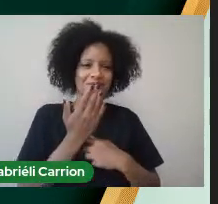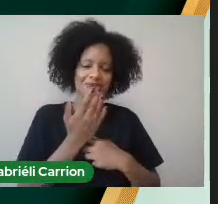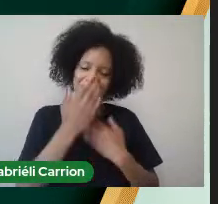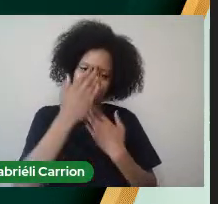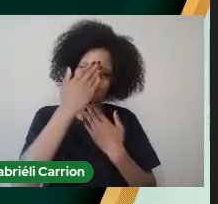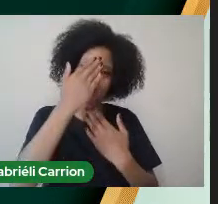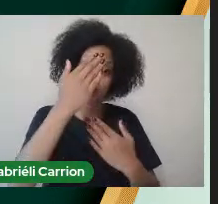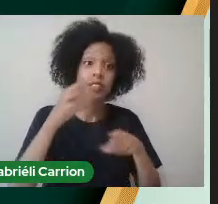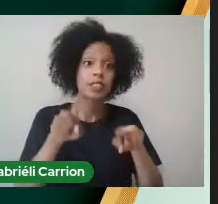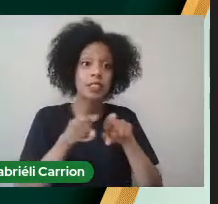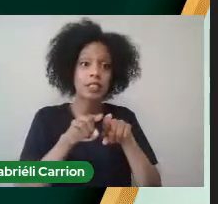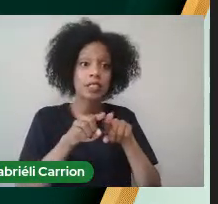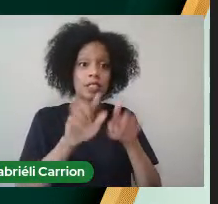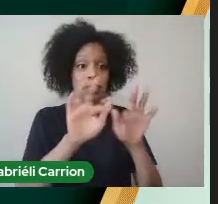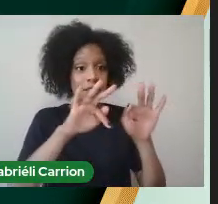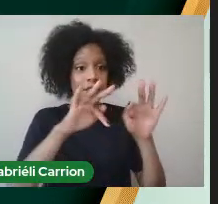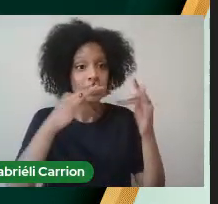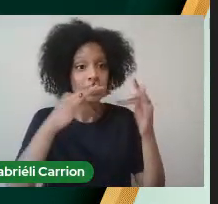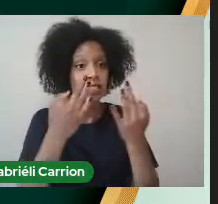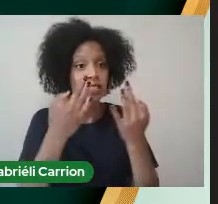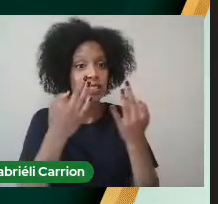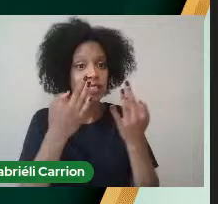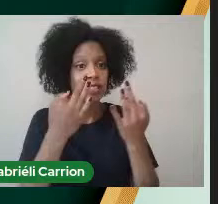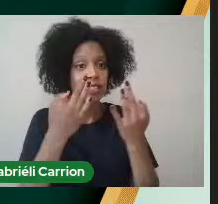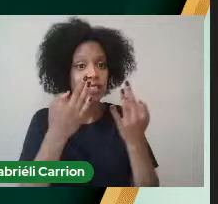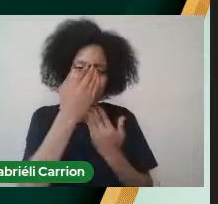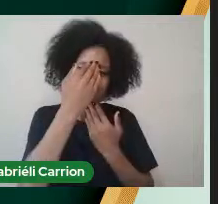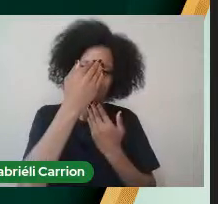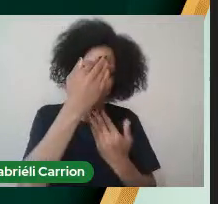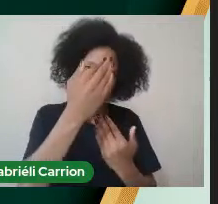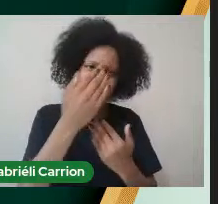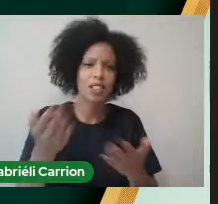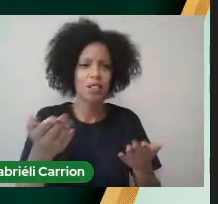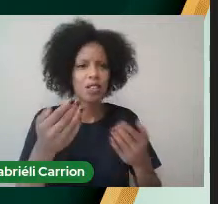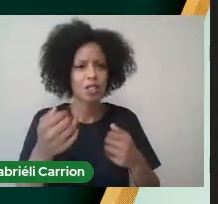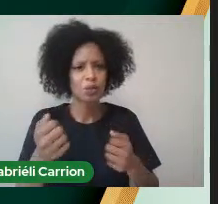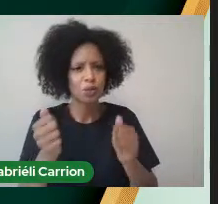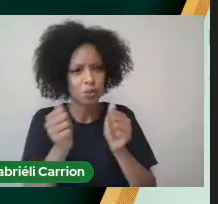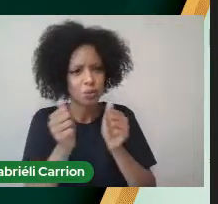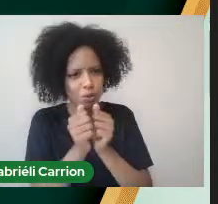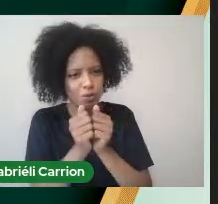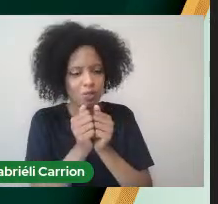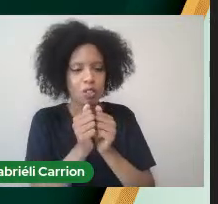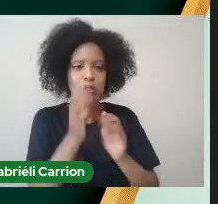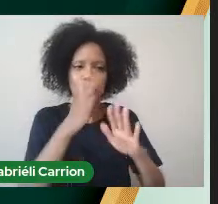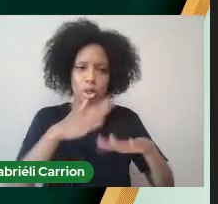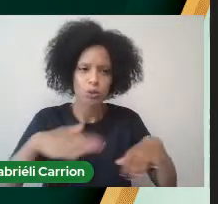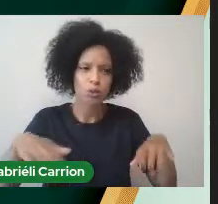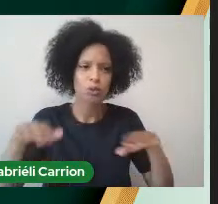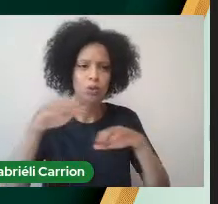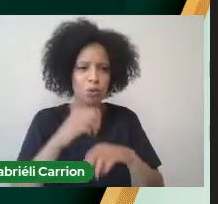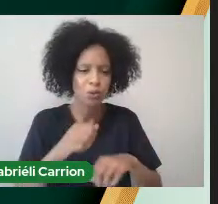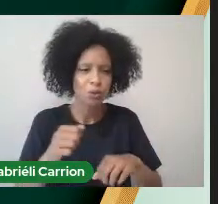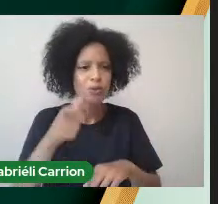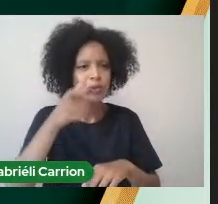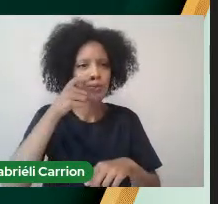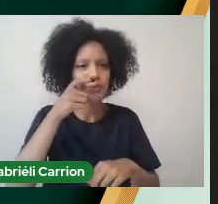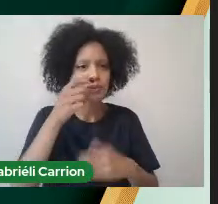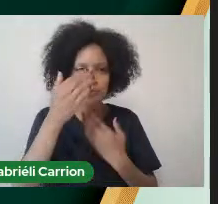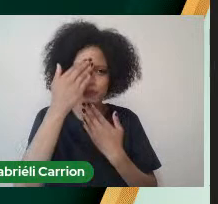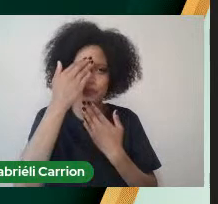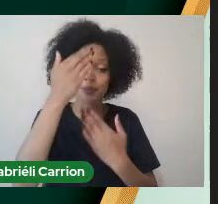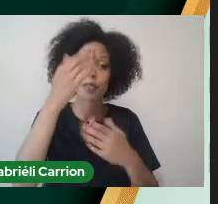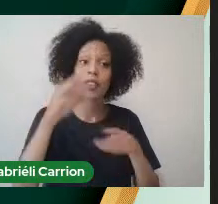familiares Por estarem Aqui presentes E a todos Que estão nos assistindo E aos meus